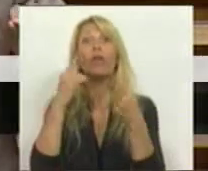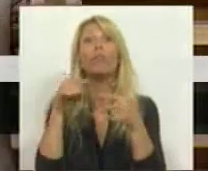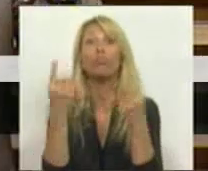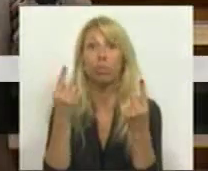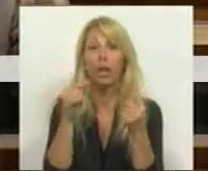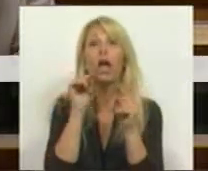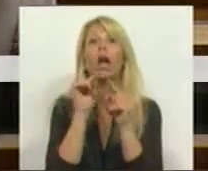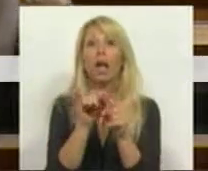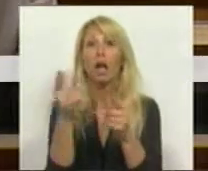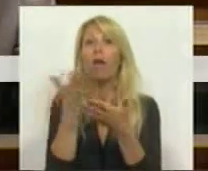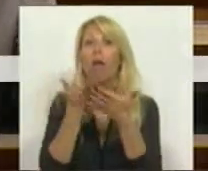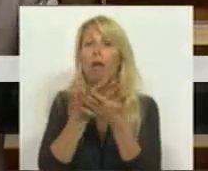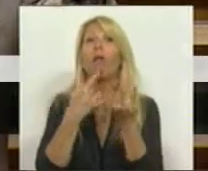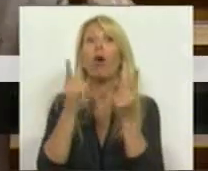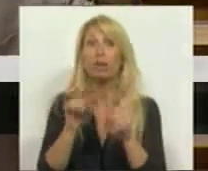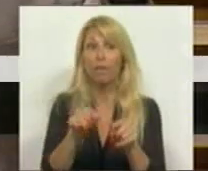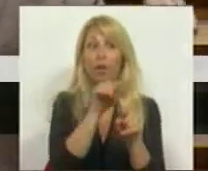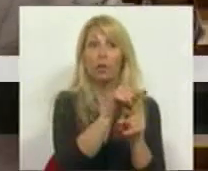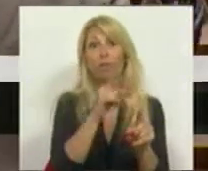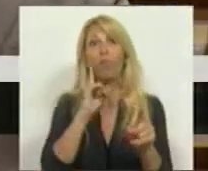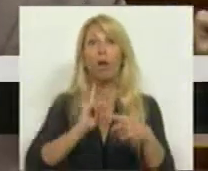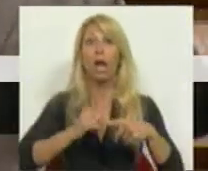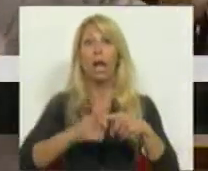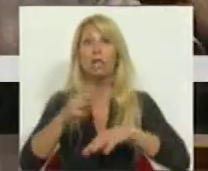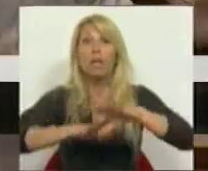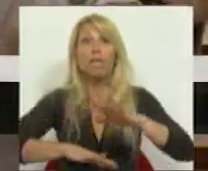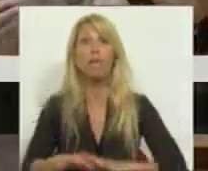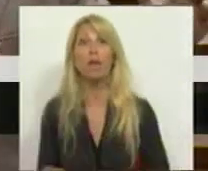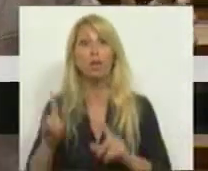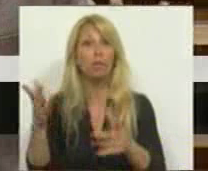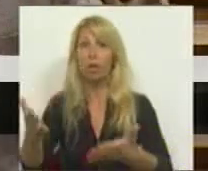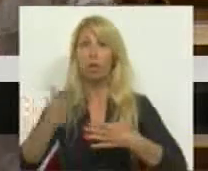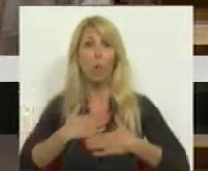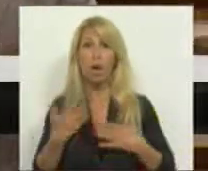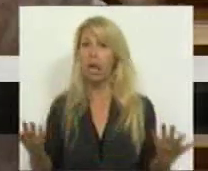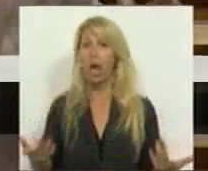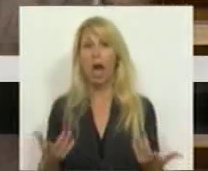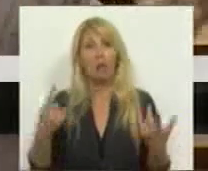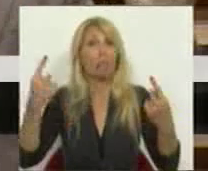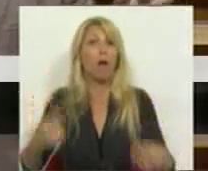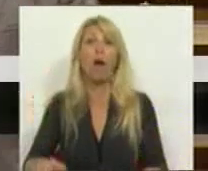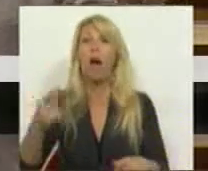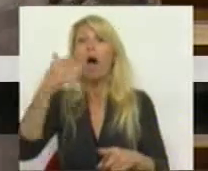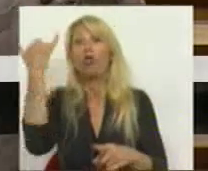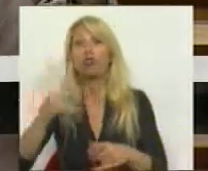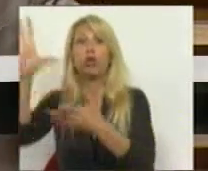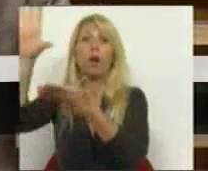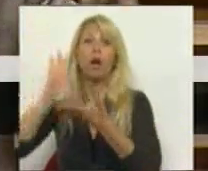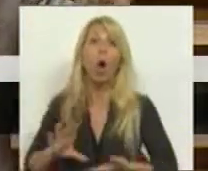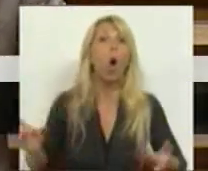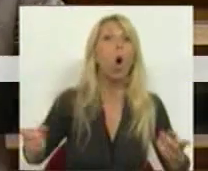fez. E é exatamente para onde nos estão a conduzir, com ou sem segundo resgate, com ou sem programa calcular,